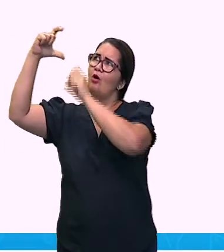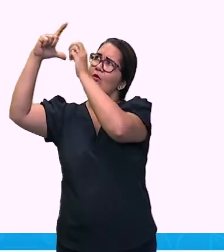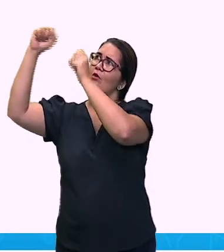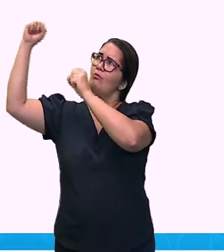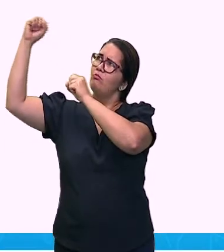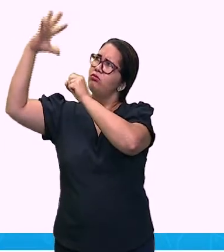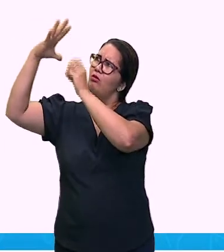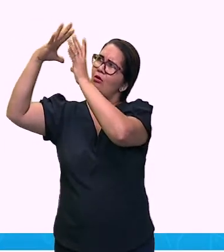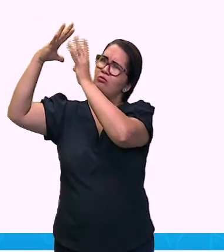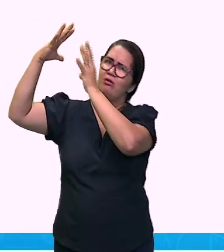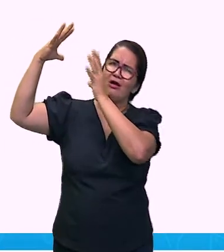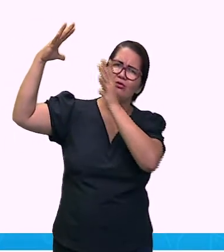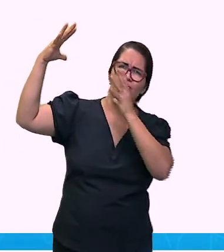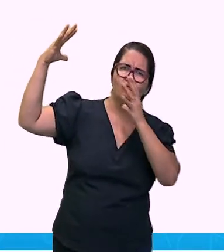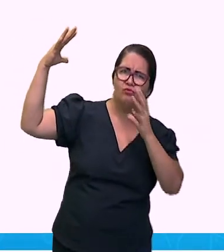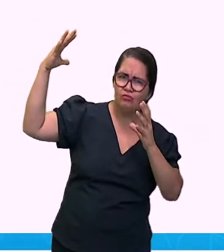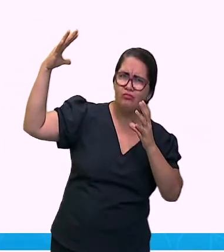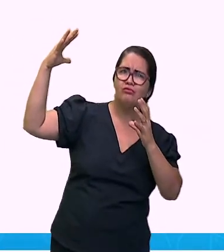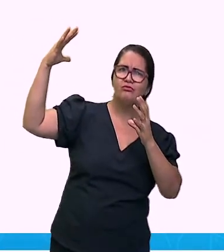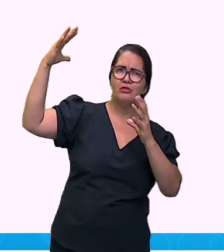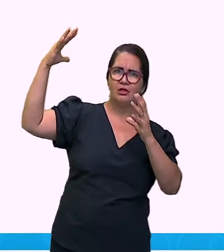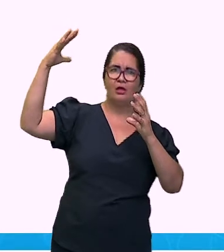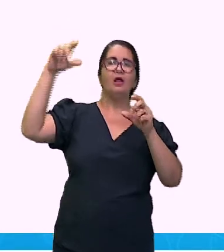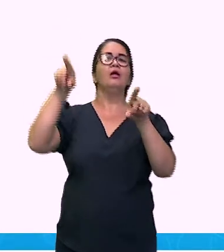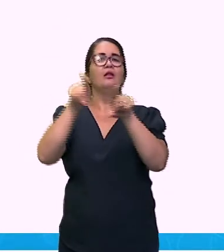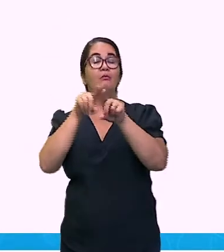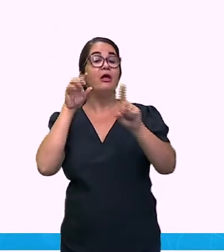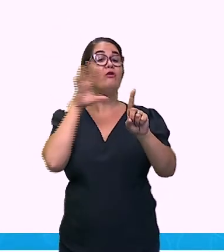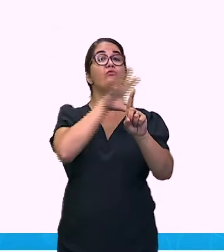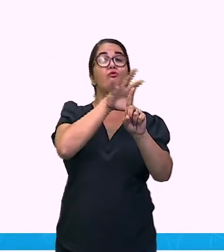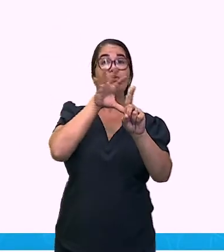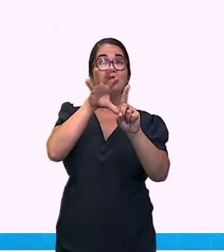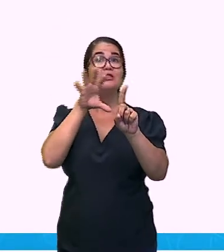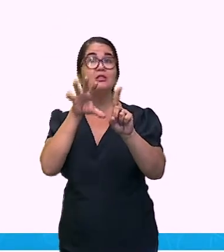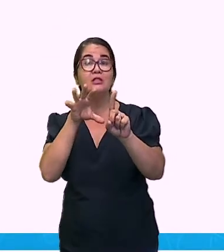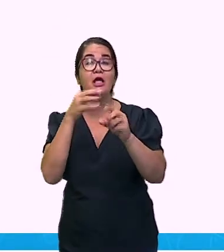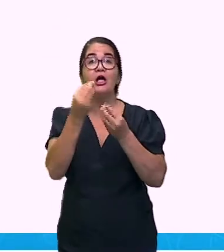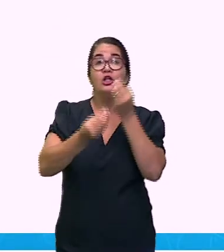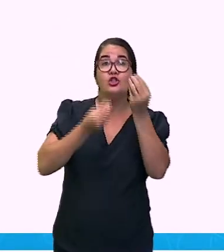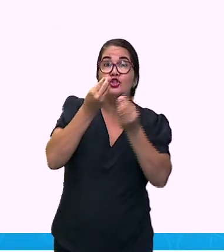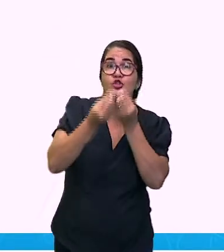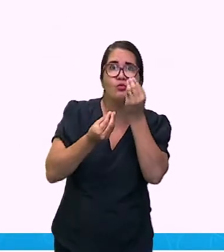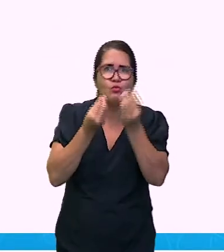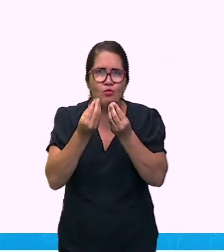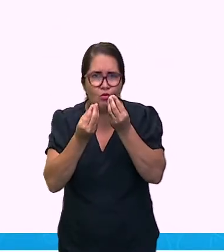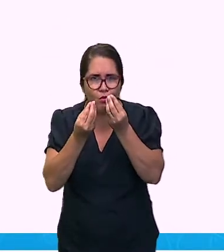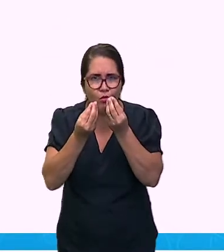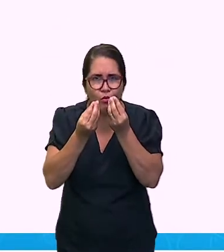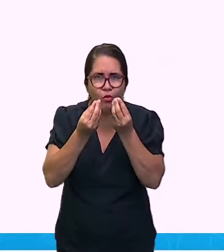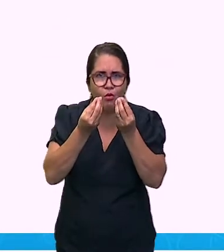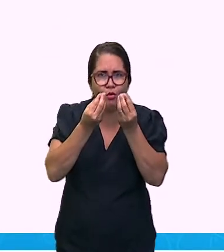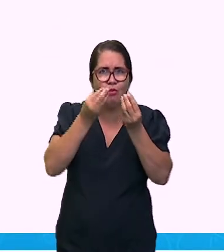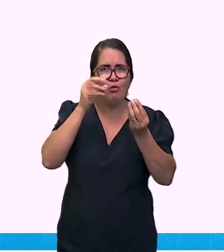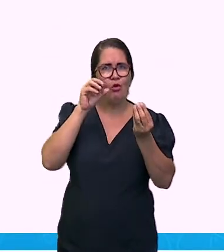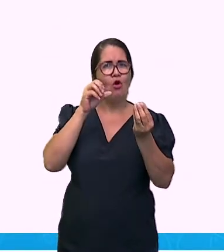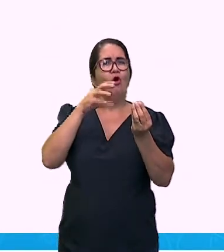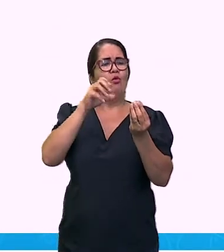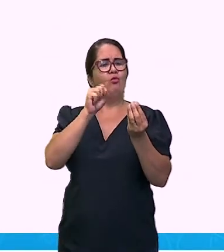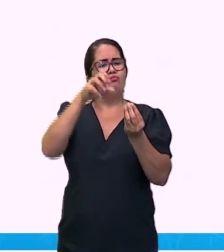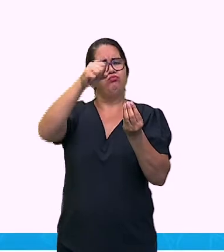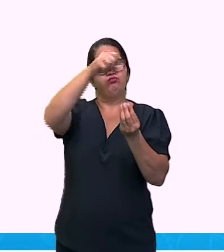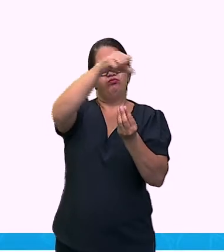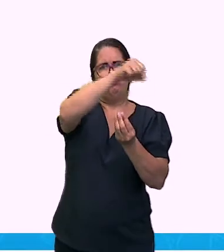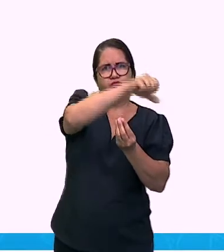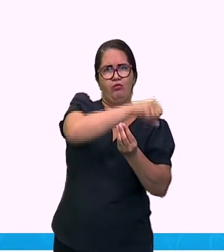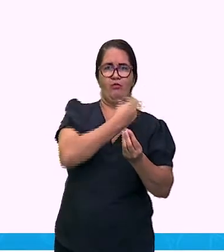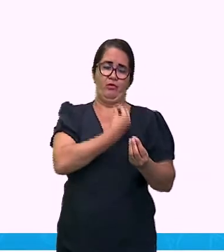cegos por estarem em profundas, em habitat bem profundos. Outros que têm a presença da luz